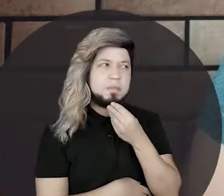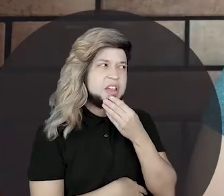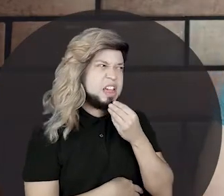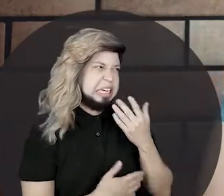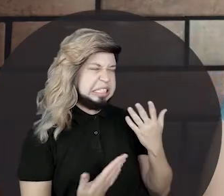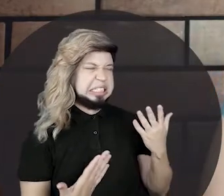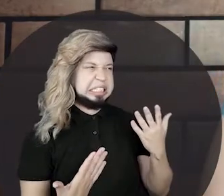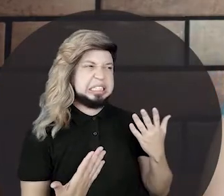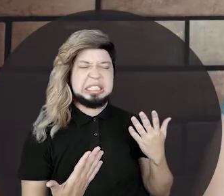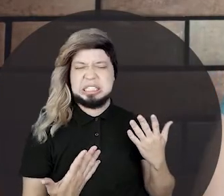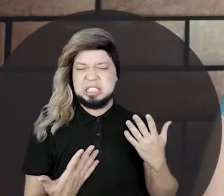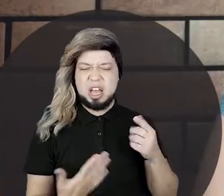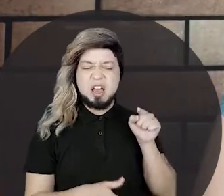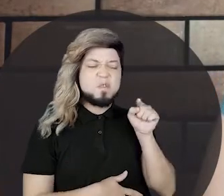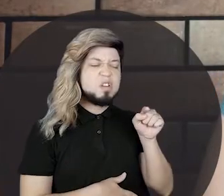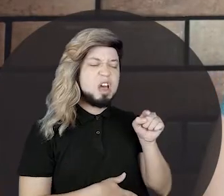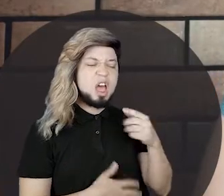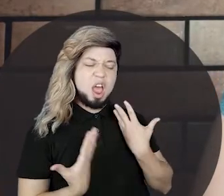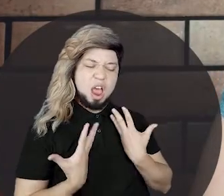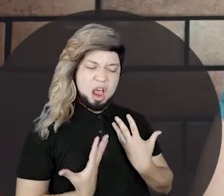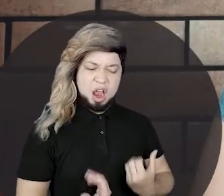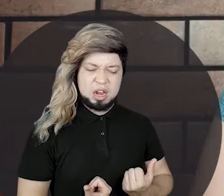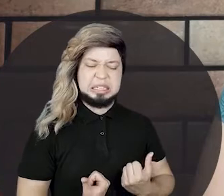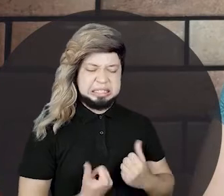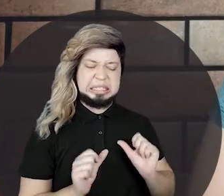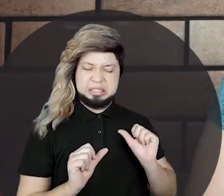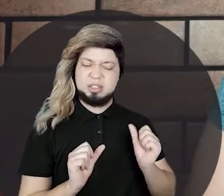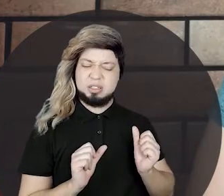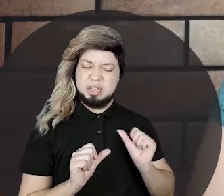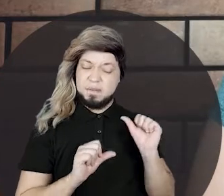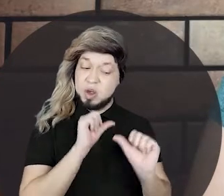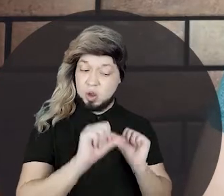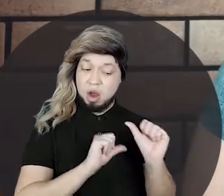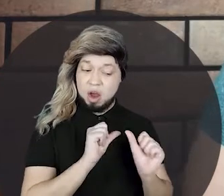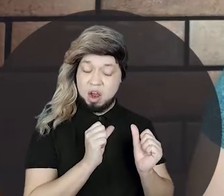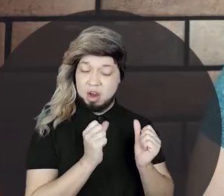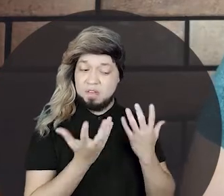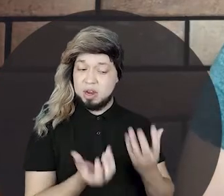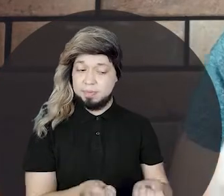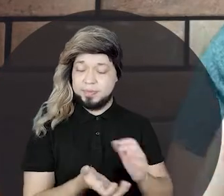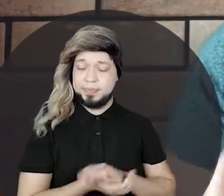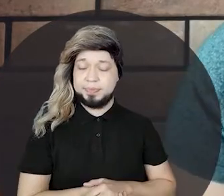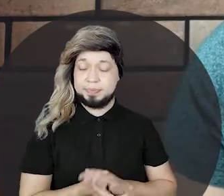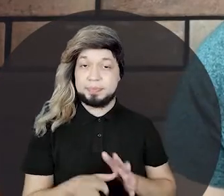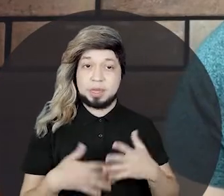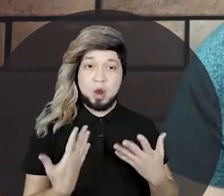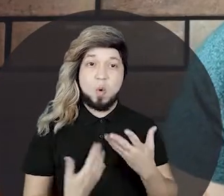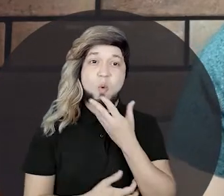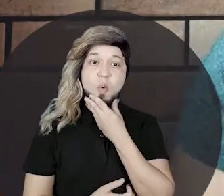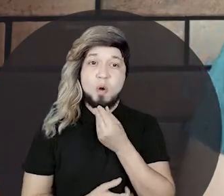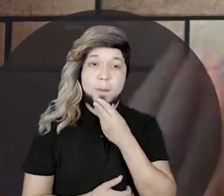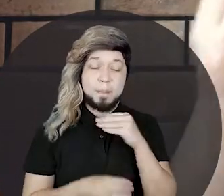velhinho falou, vixe, meu filho, você tá cansado? Ai, meu Deus, é mesmo, né? Não, vamos trocar? E aí o velhinho